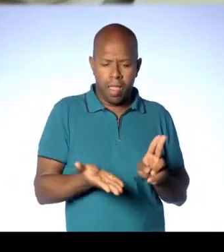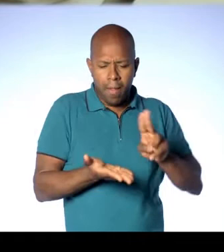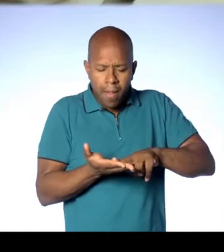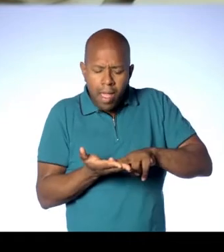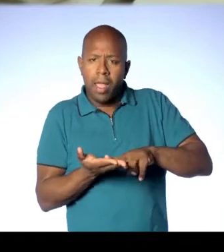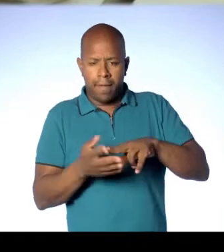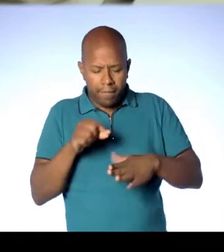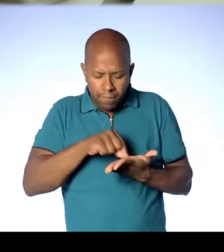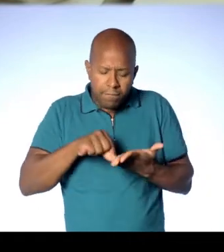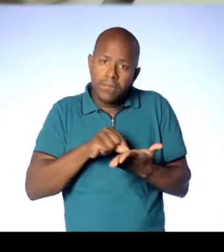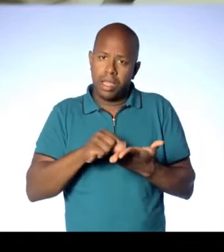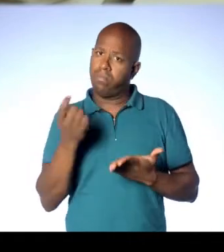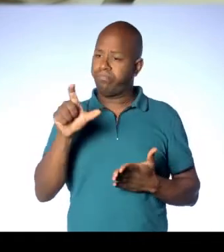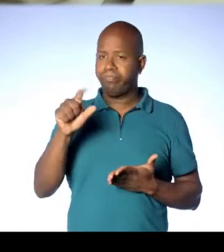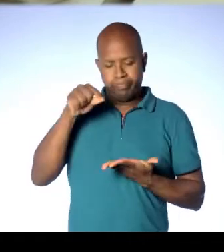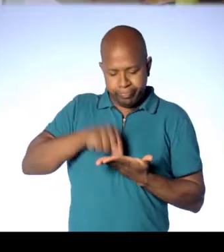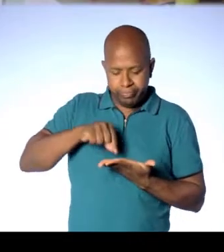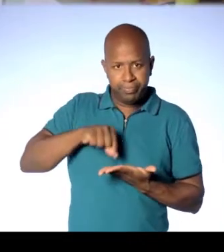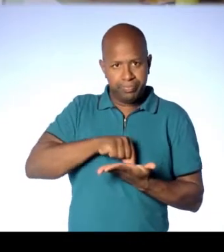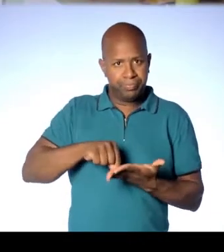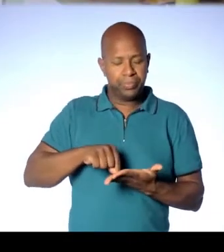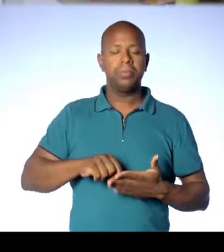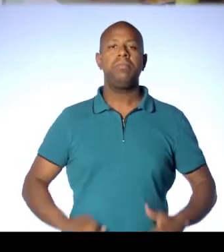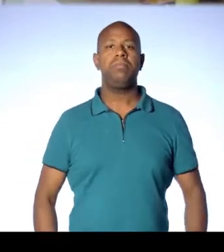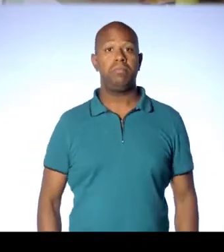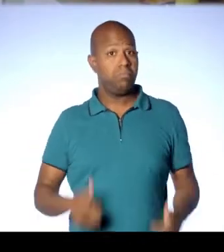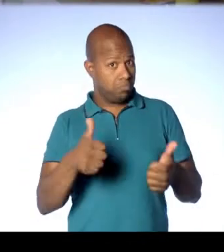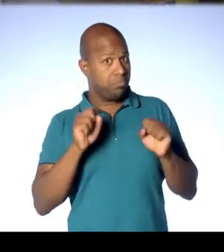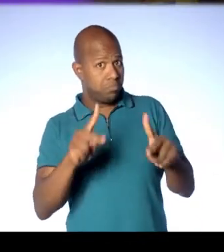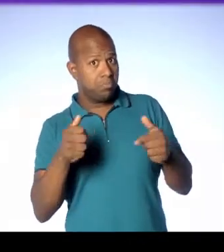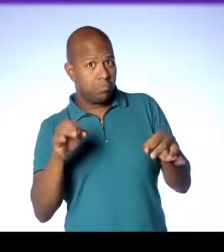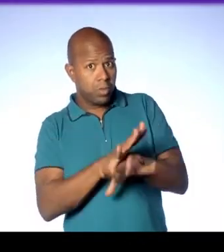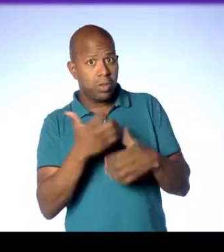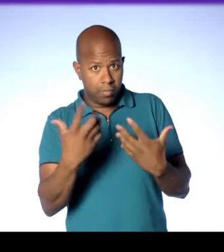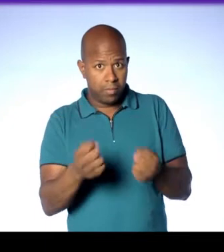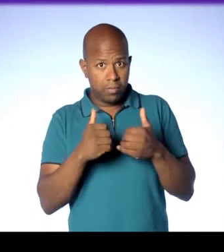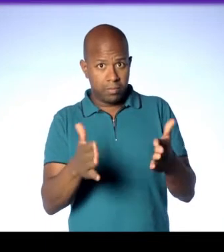e um punção. E aí, tudo pronto? Então vamos começar?